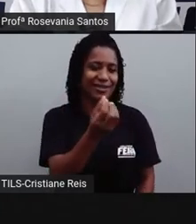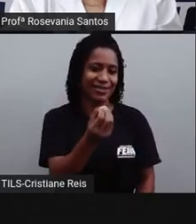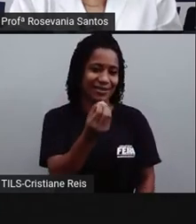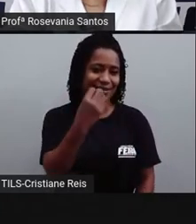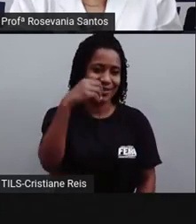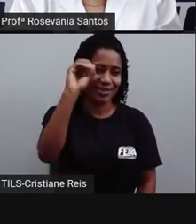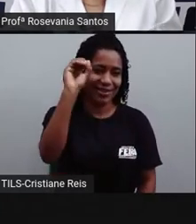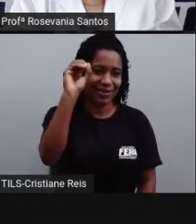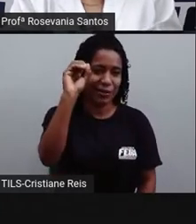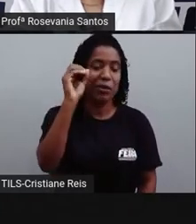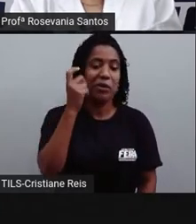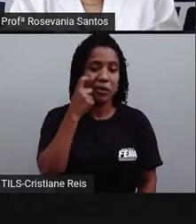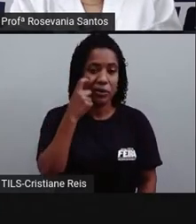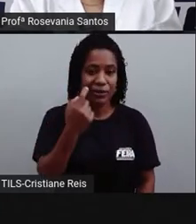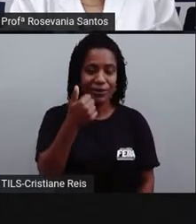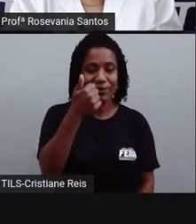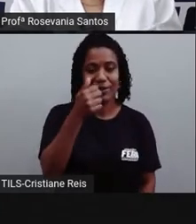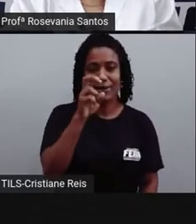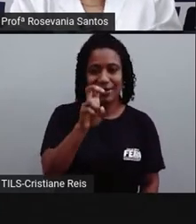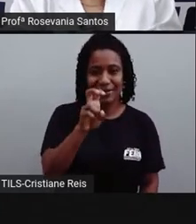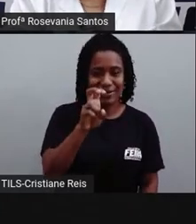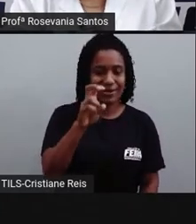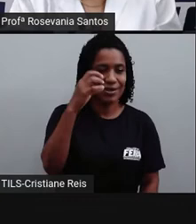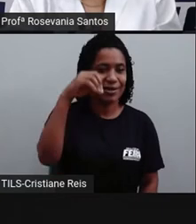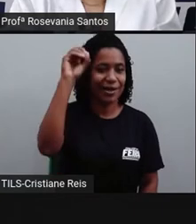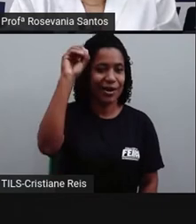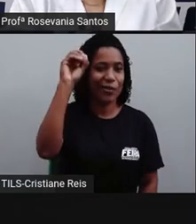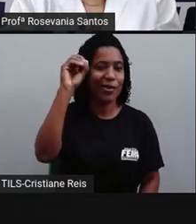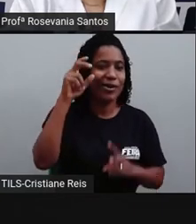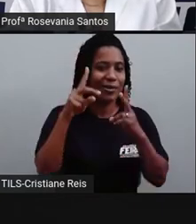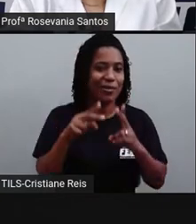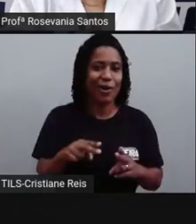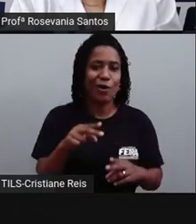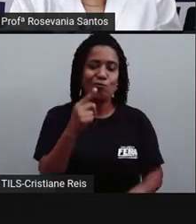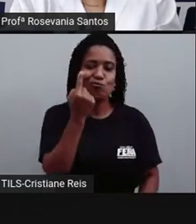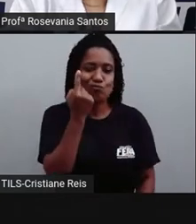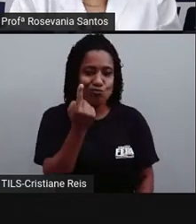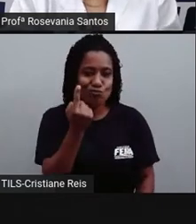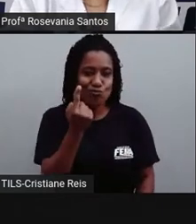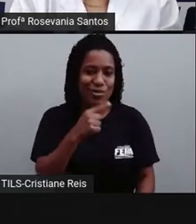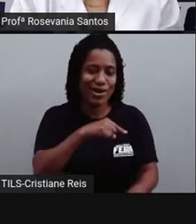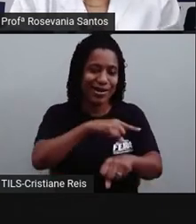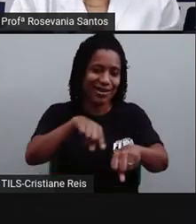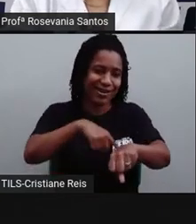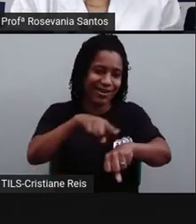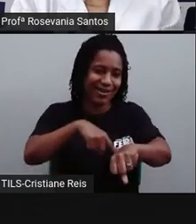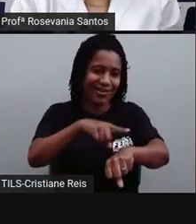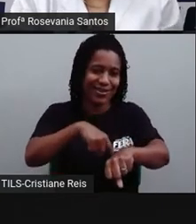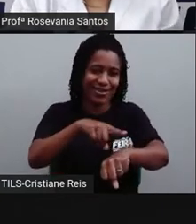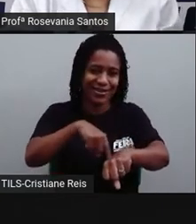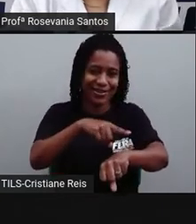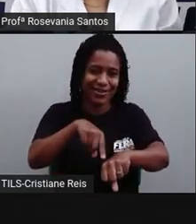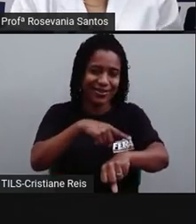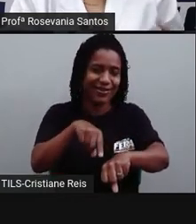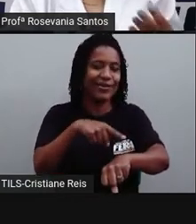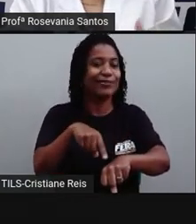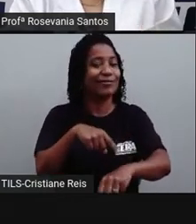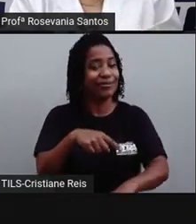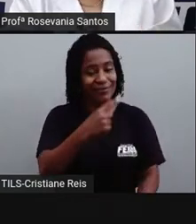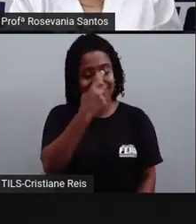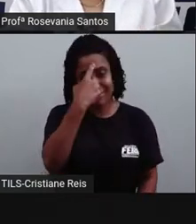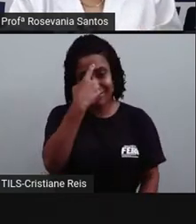esses 15 graus é o mesmo que uma hora. Ou seja, cada hora que a Terra anda 15 graus,